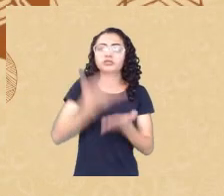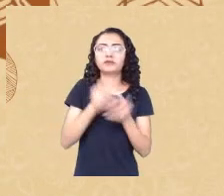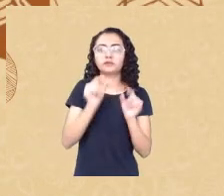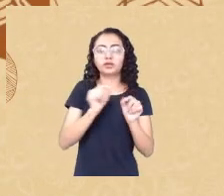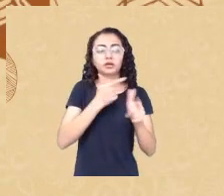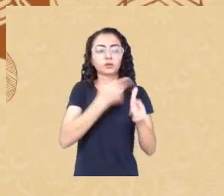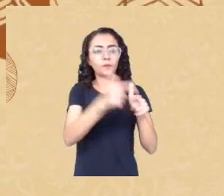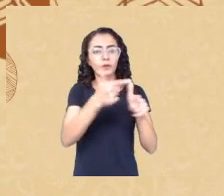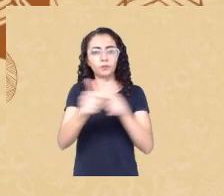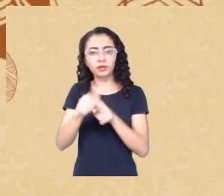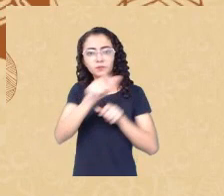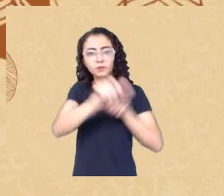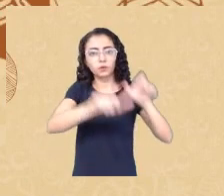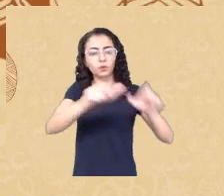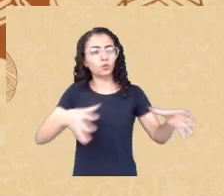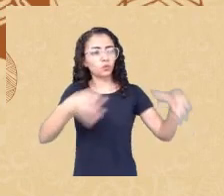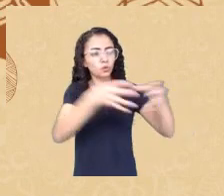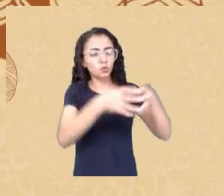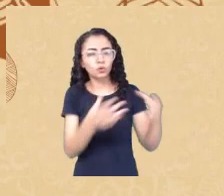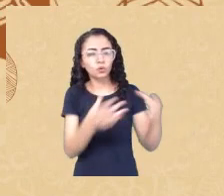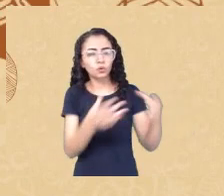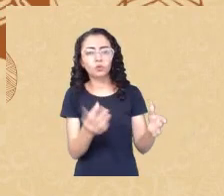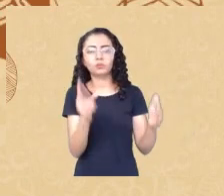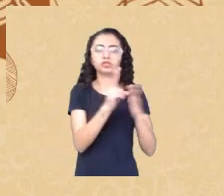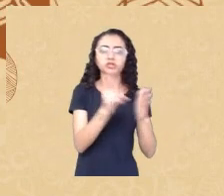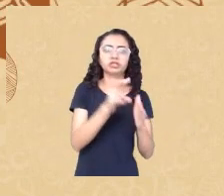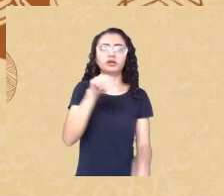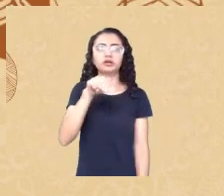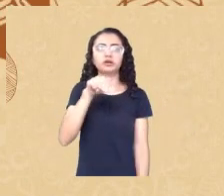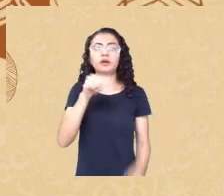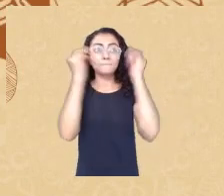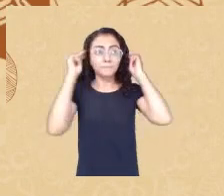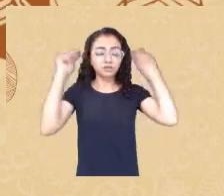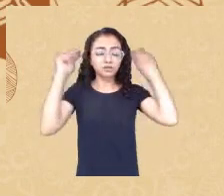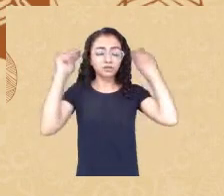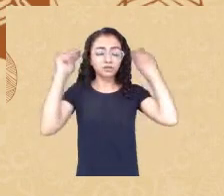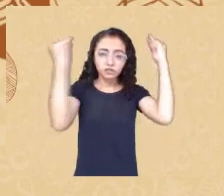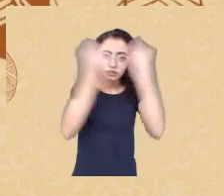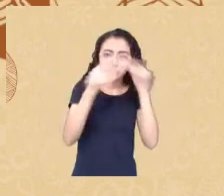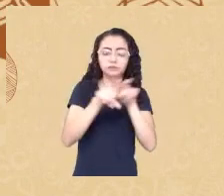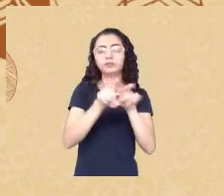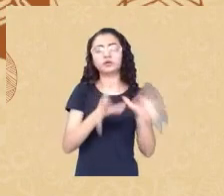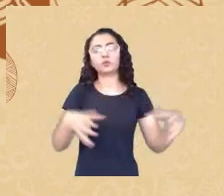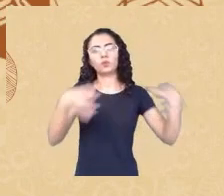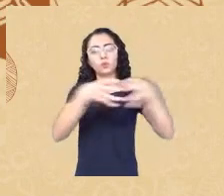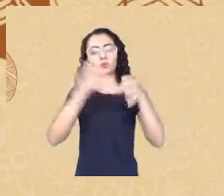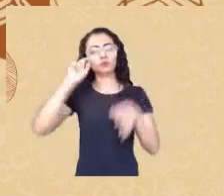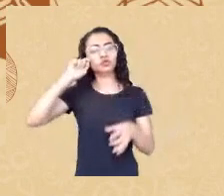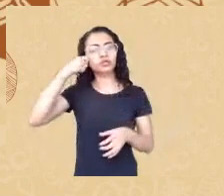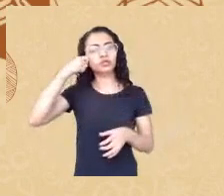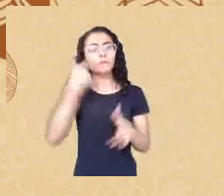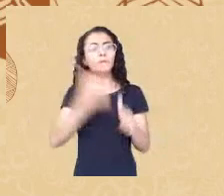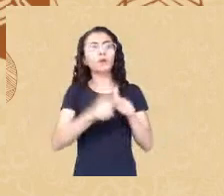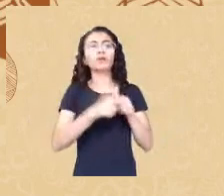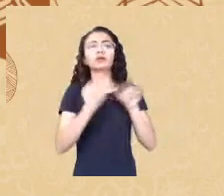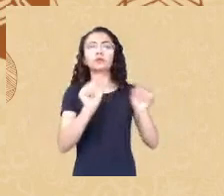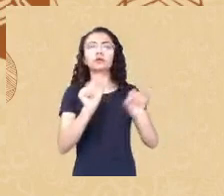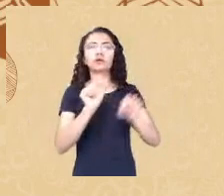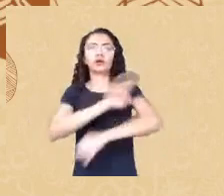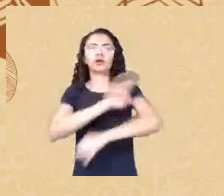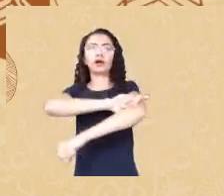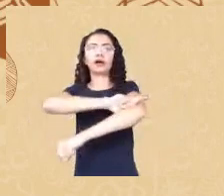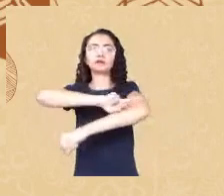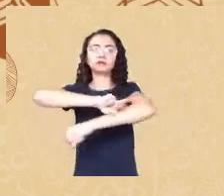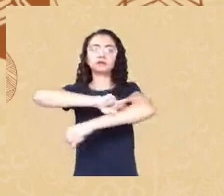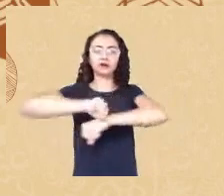mexicanos e também negros que era um problema racial herdado da família deles e que